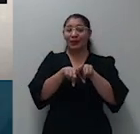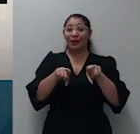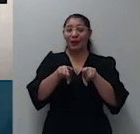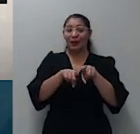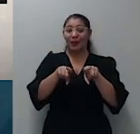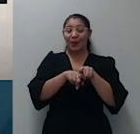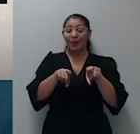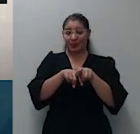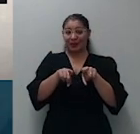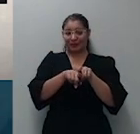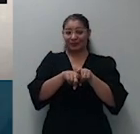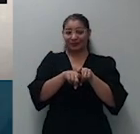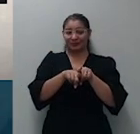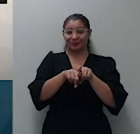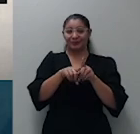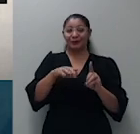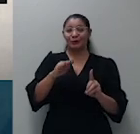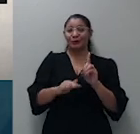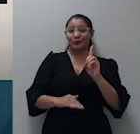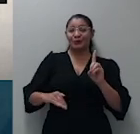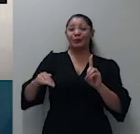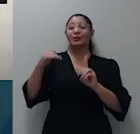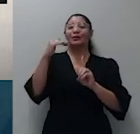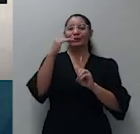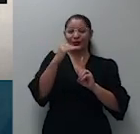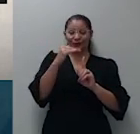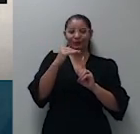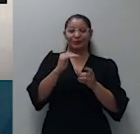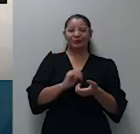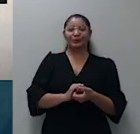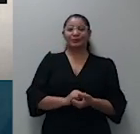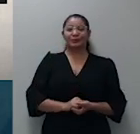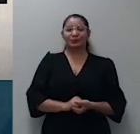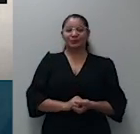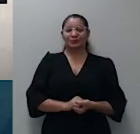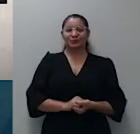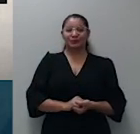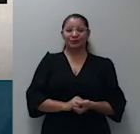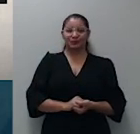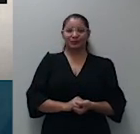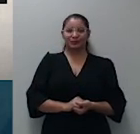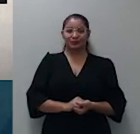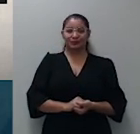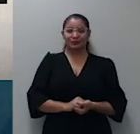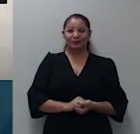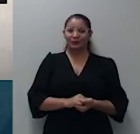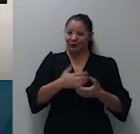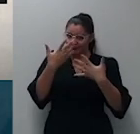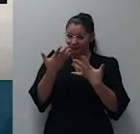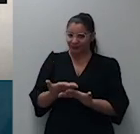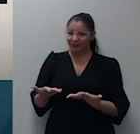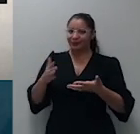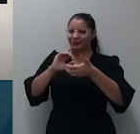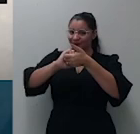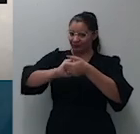da República, receba também a minha saudação extensiva a todos